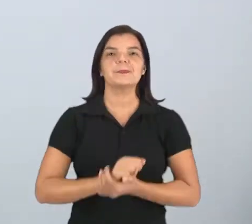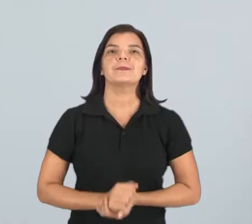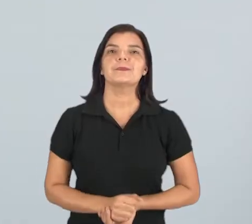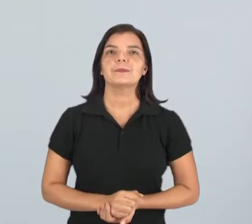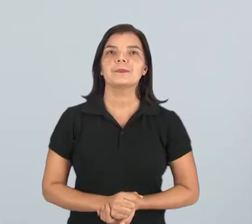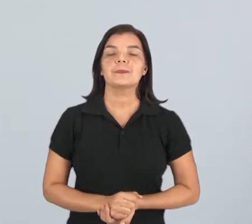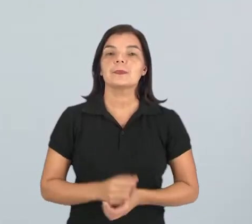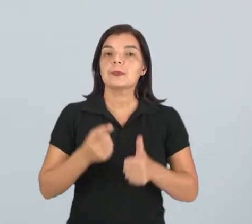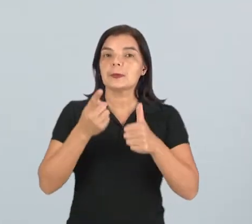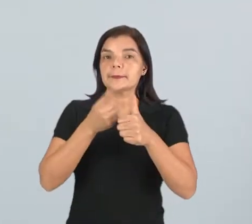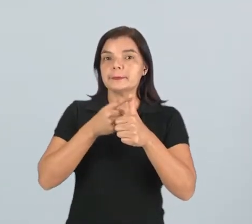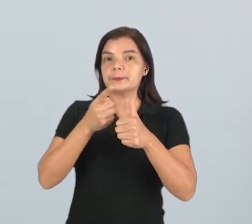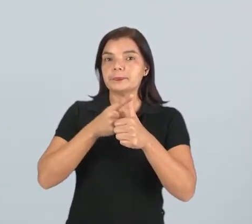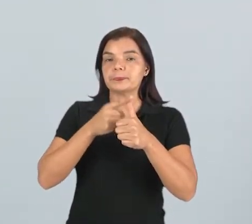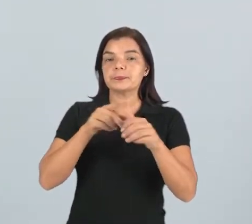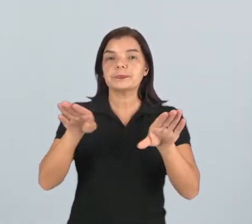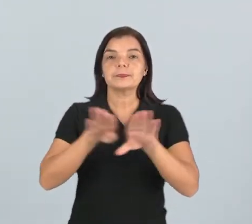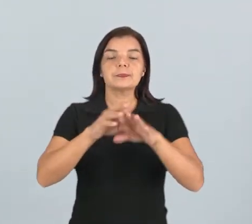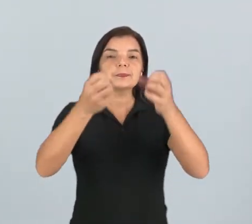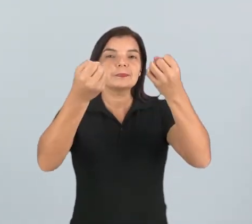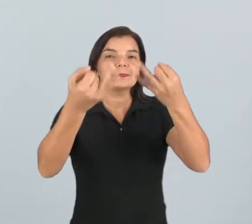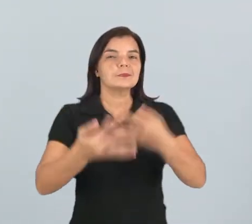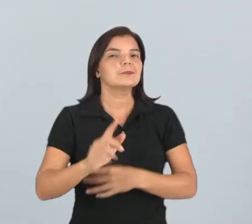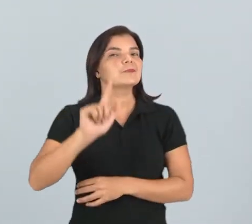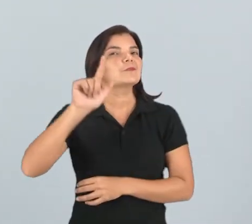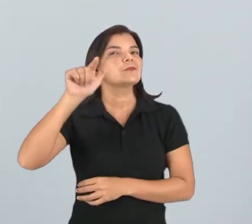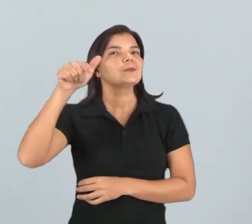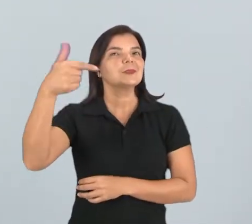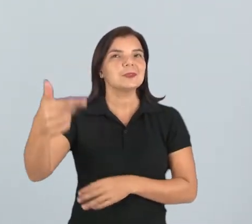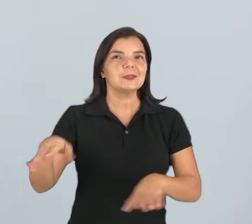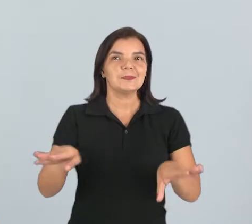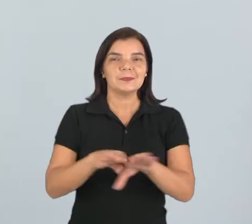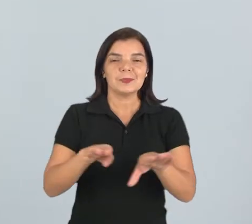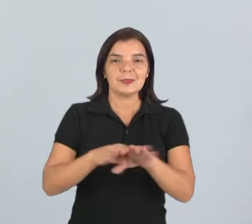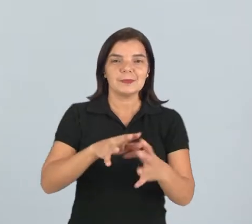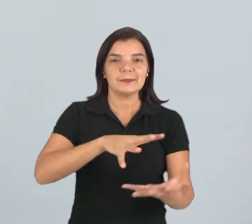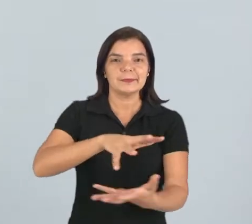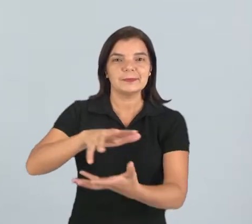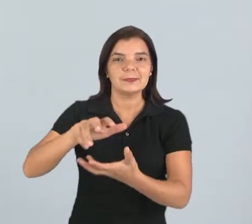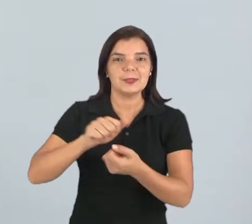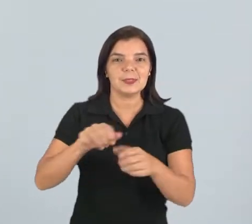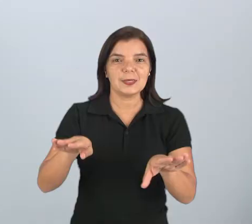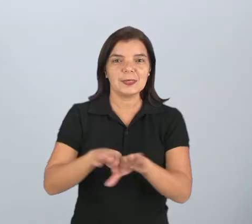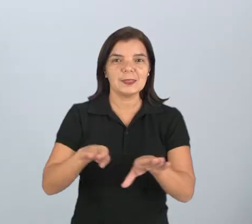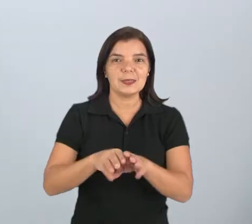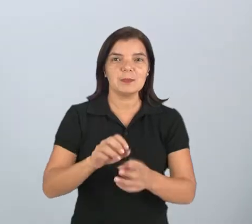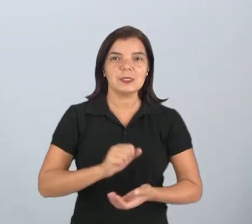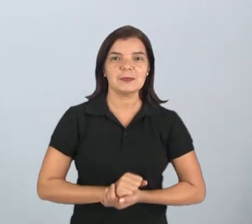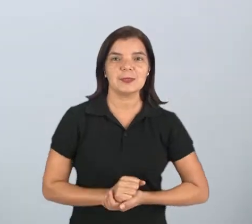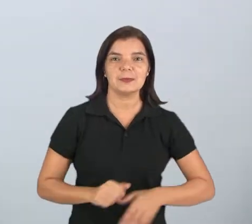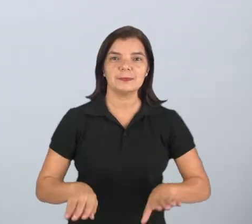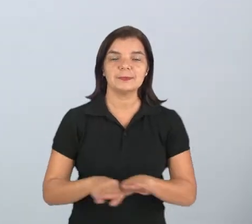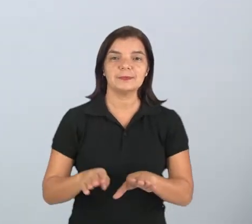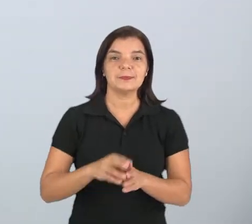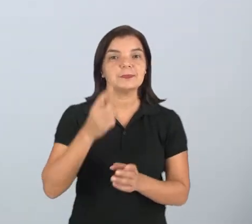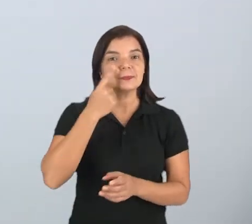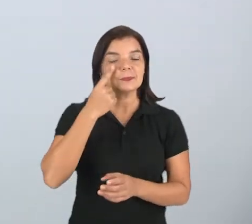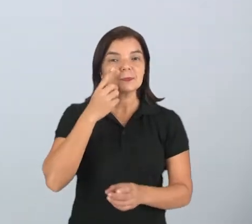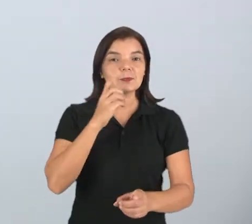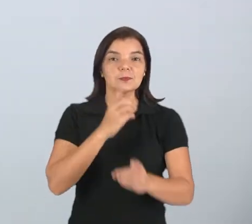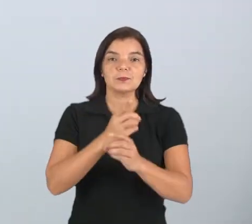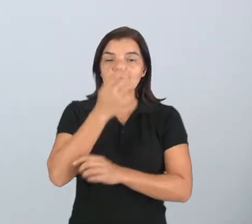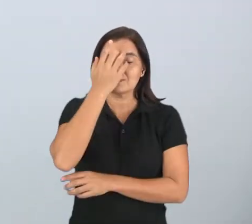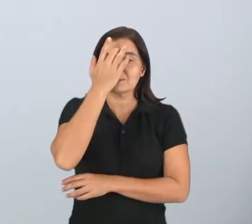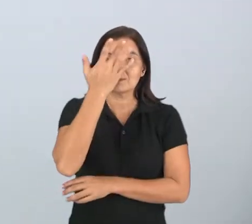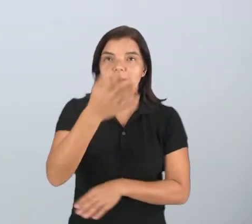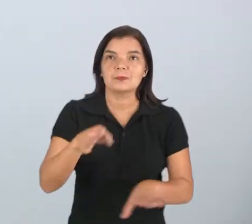Mas em primeiro lugar, nós vamos falar de outras divisões do mundo, outras bem mais comuns que nós encontramos com